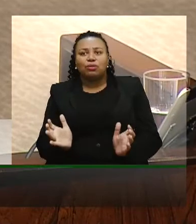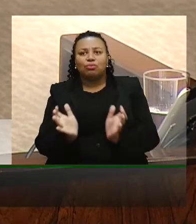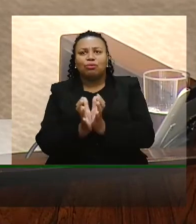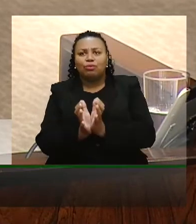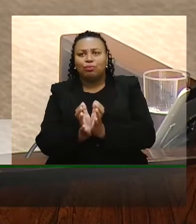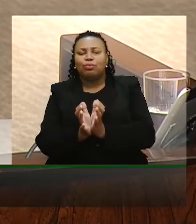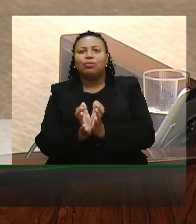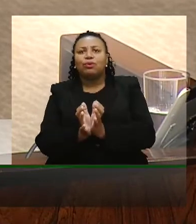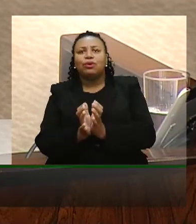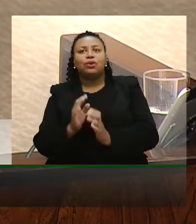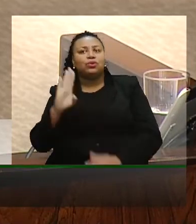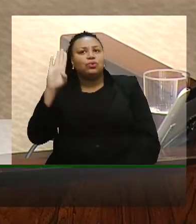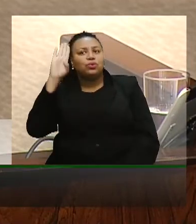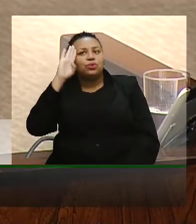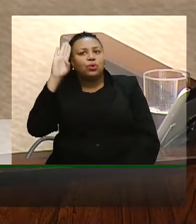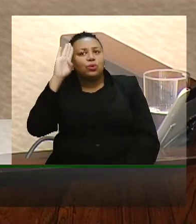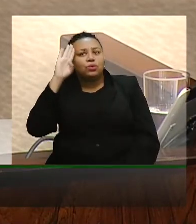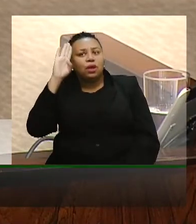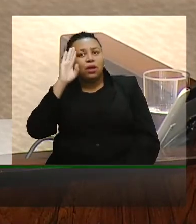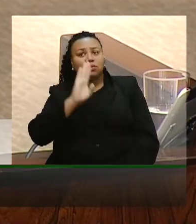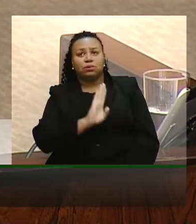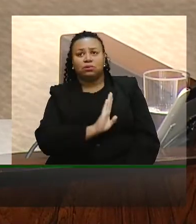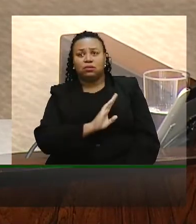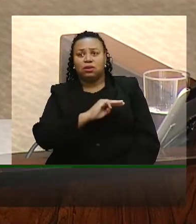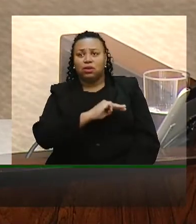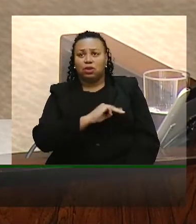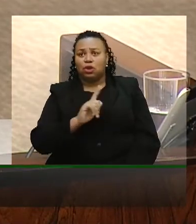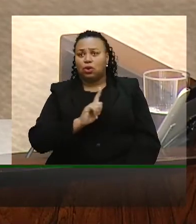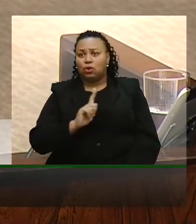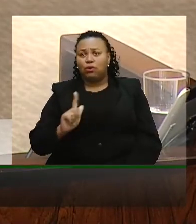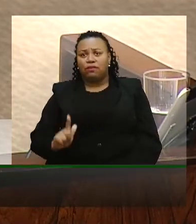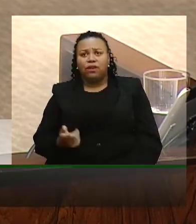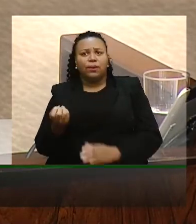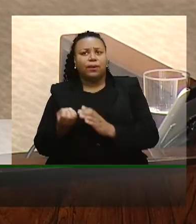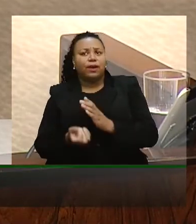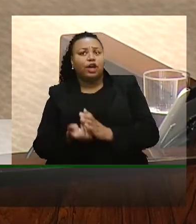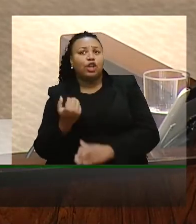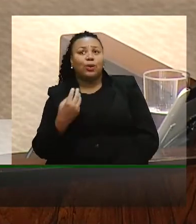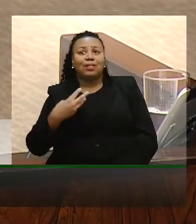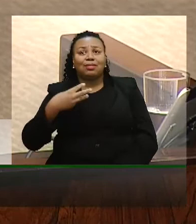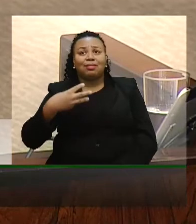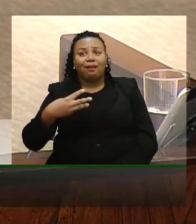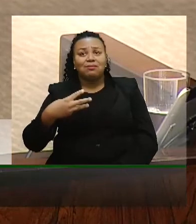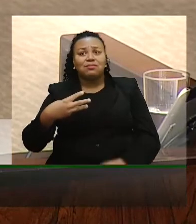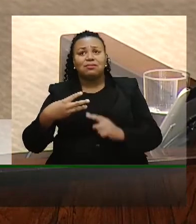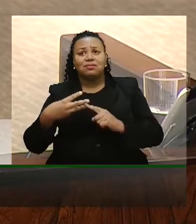dos soldados da brigada militar que o governo criou três níveis